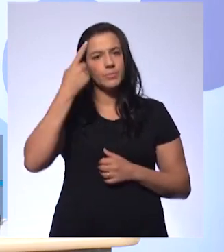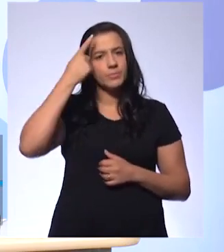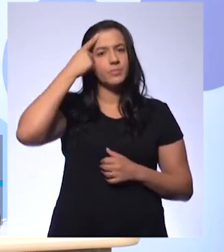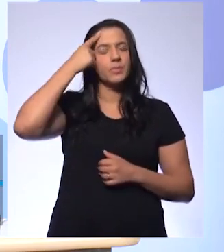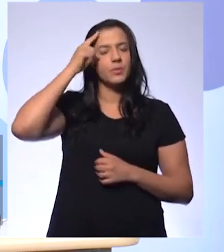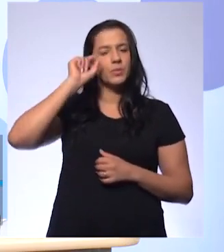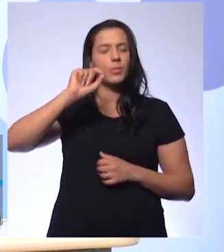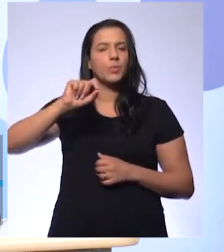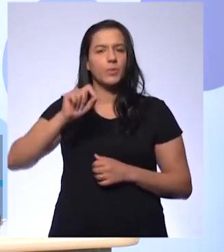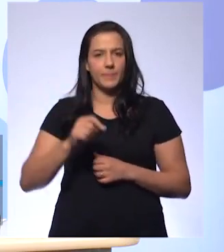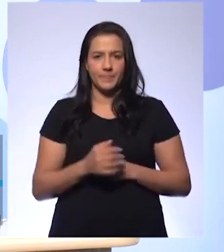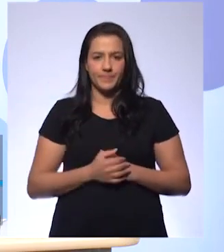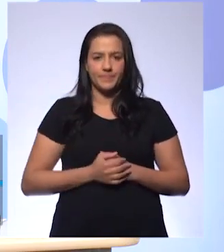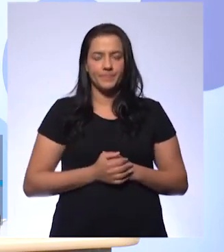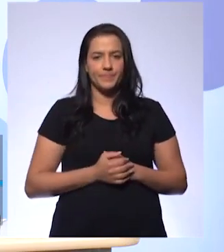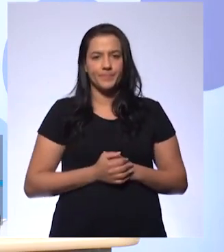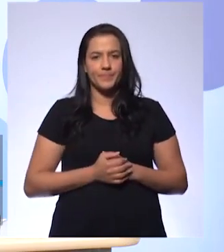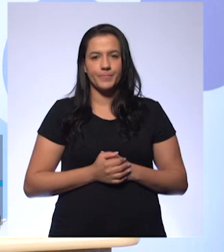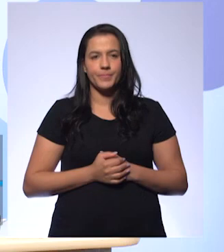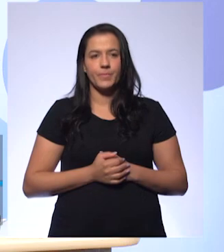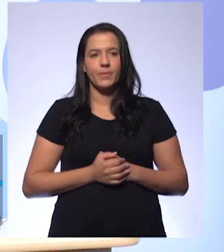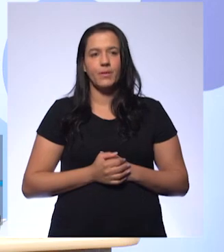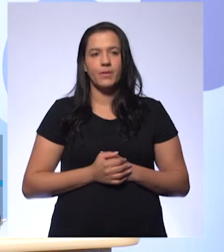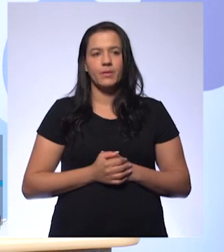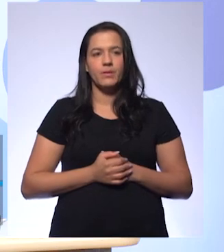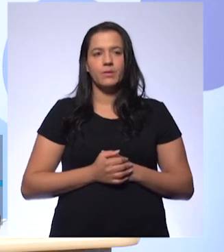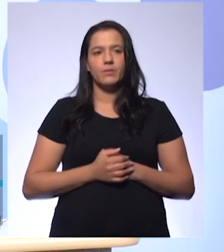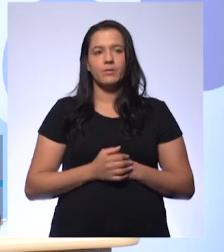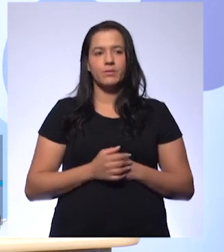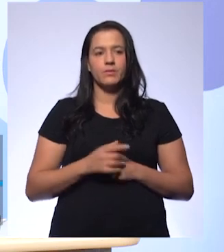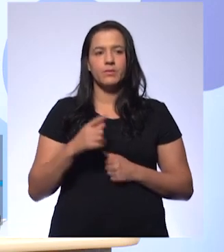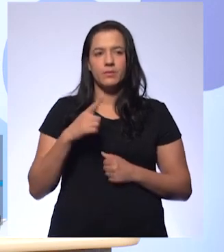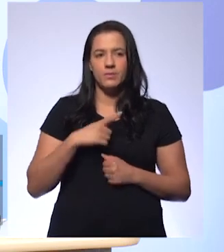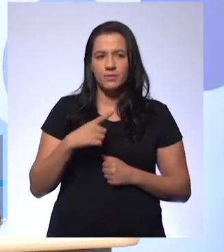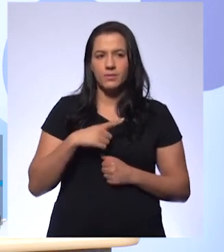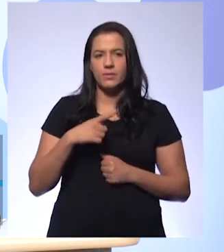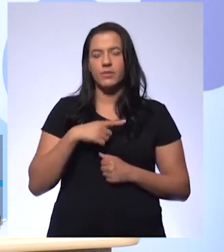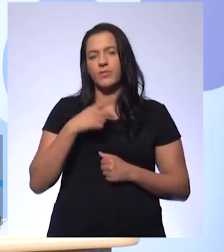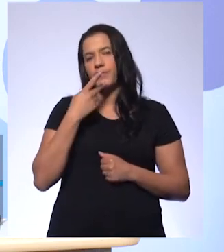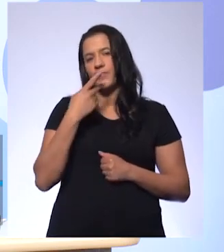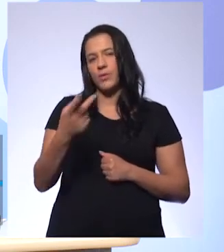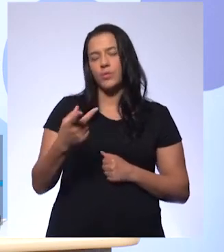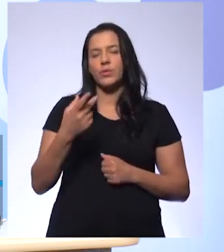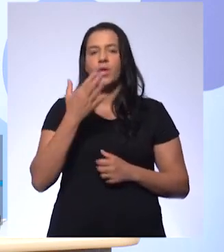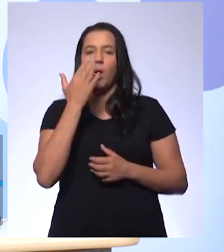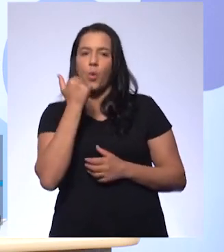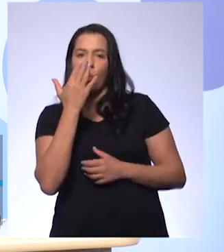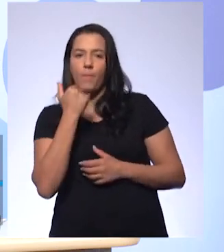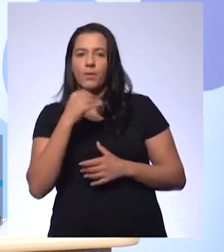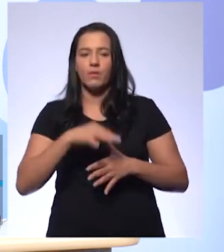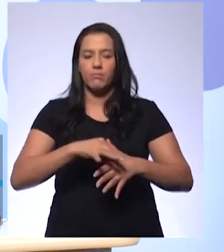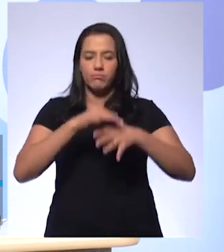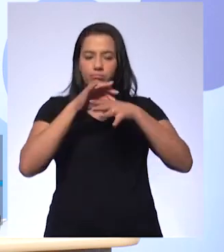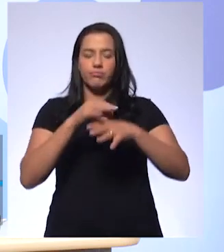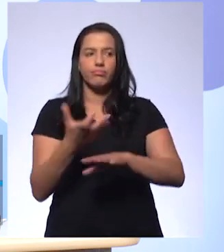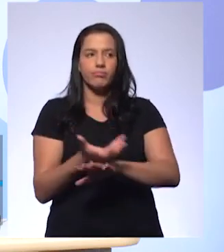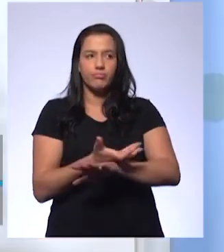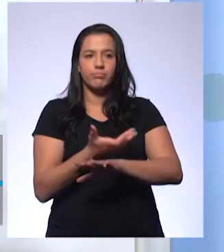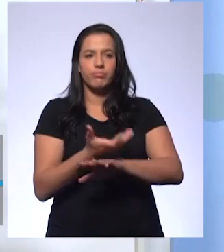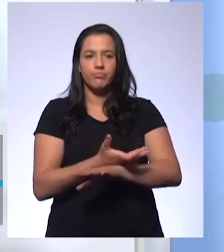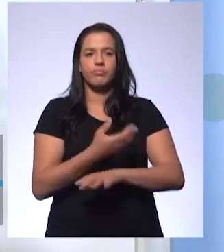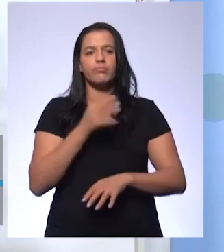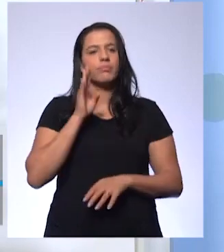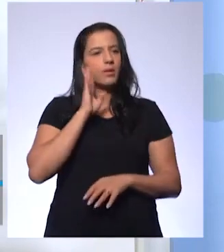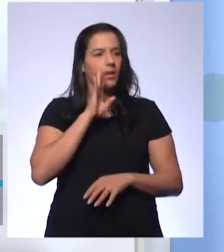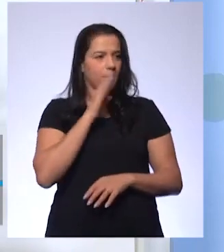dele e tal. Teve mais gente que colocou aqui, ressaltando essa questão do herbívoro carnívoro, que é legal, professor Edjoel? É porque aí a gente